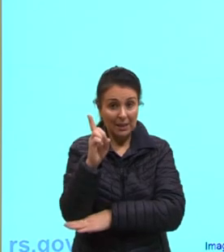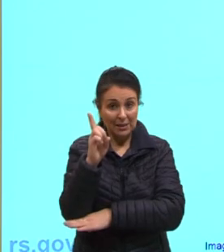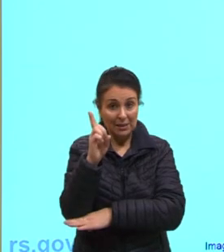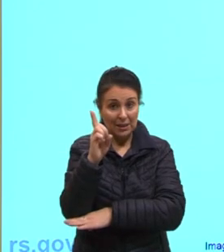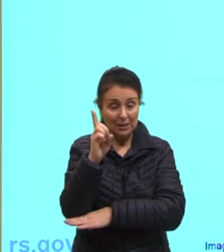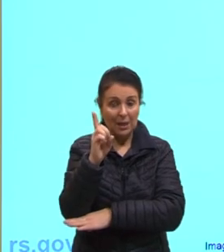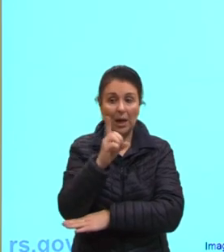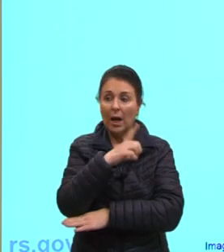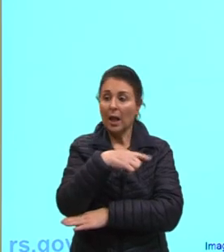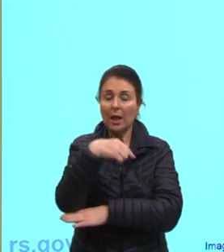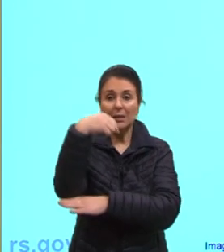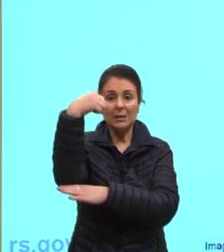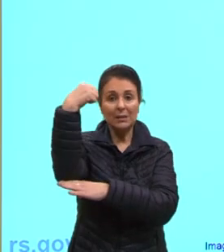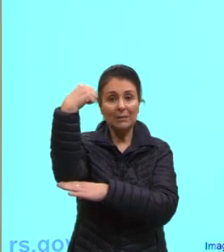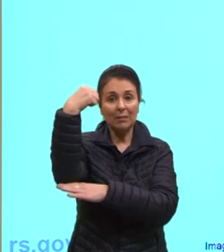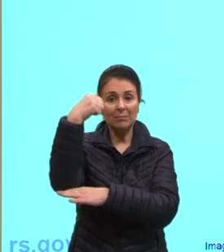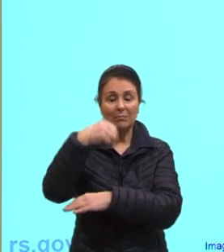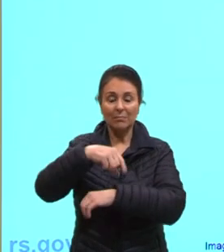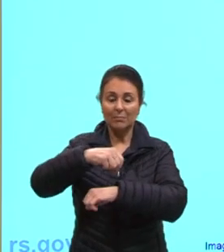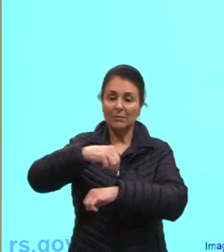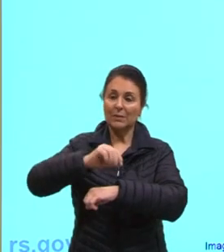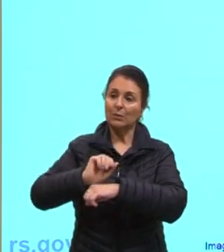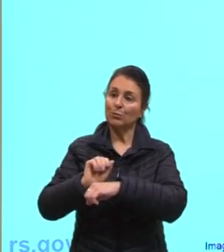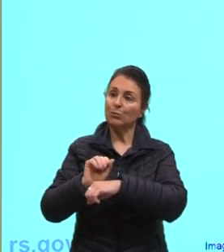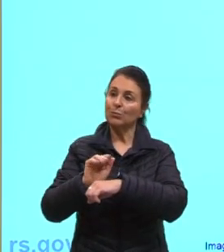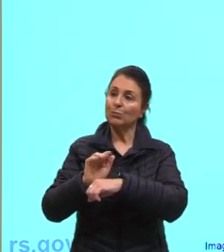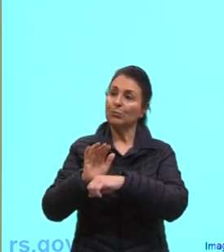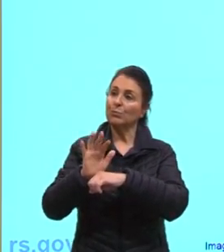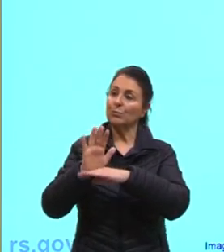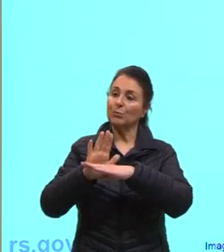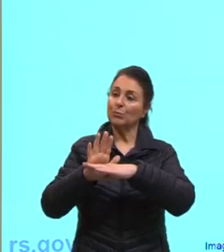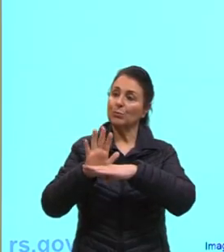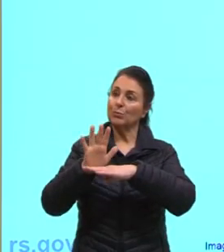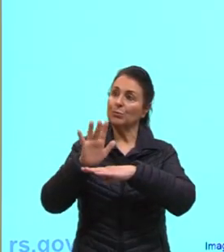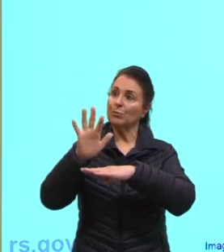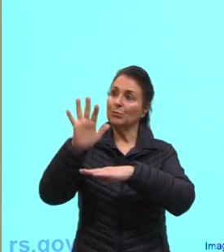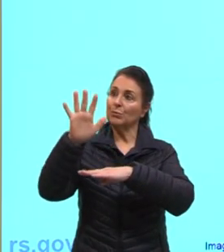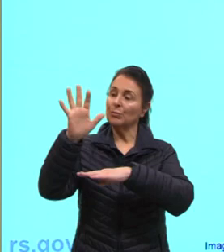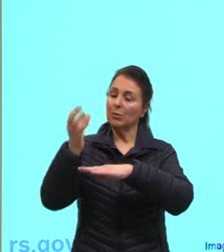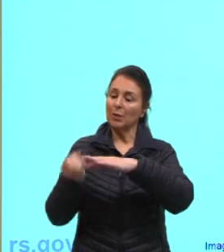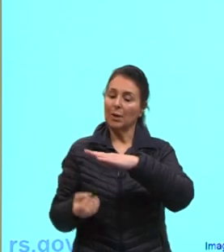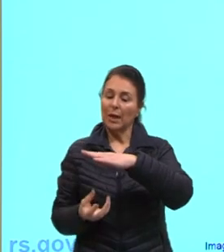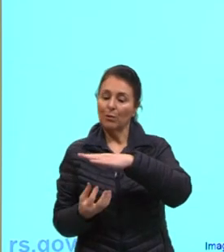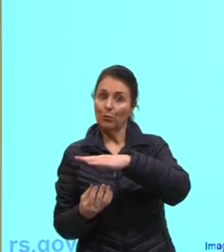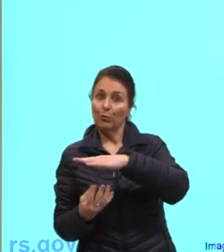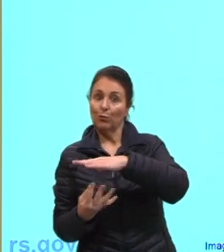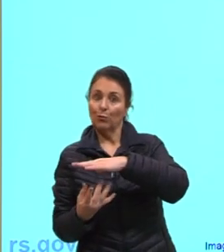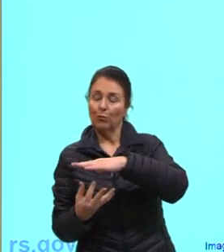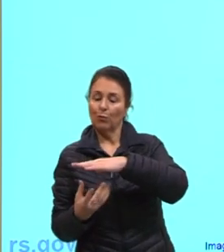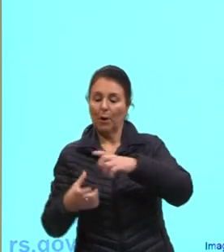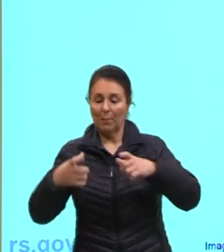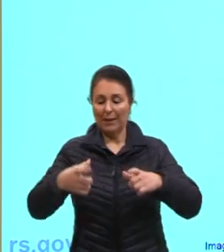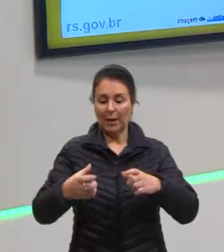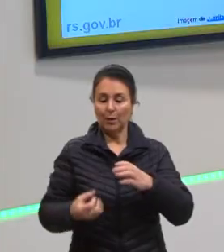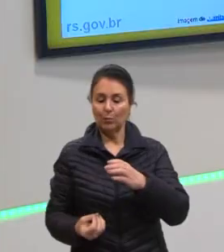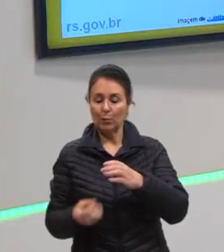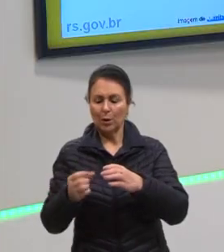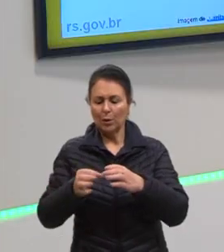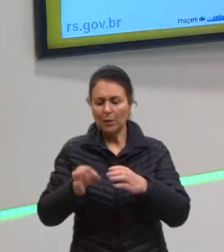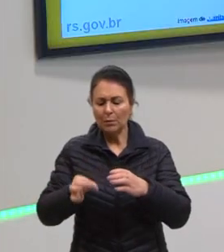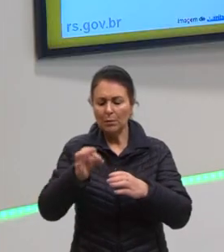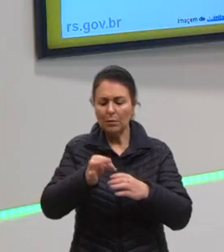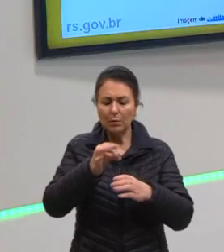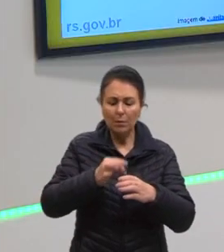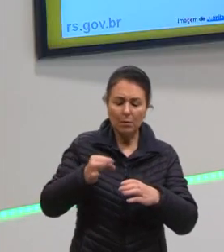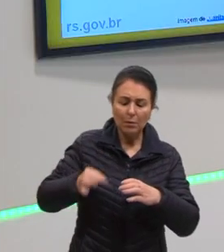fora, Geralmente, gente... Se vocês observarem o processo de ferver, né? Numa panela, vocês vão ver que começa a criar umas bolhas no fundo. Mas,